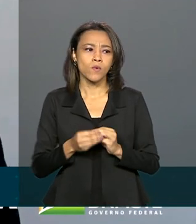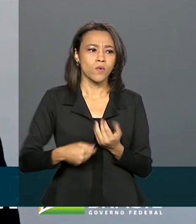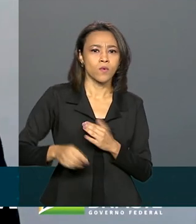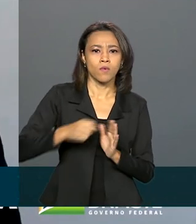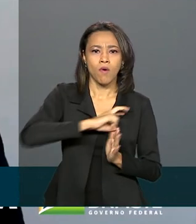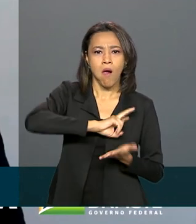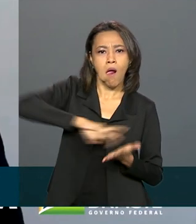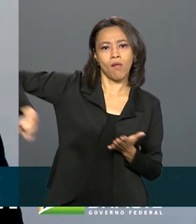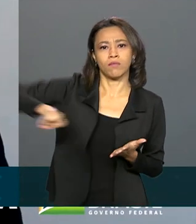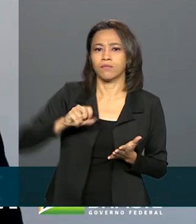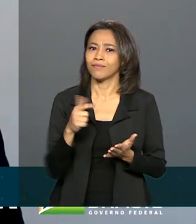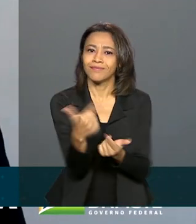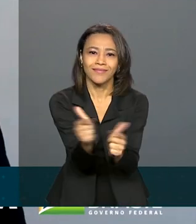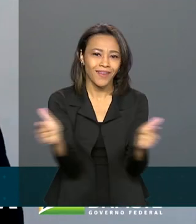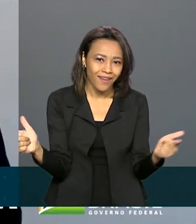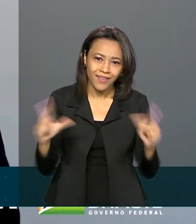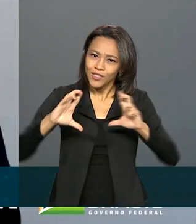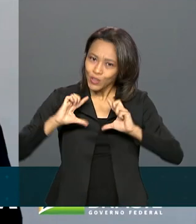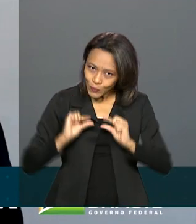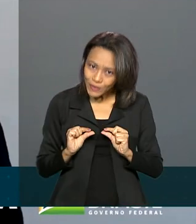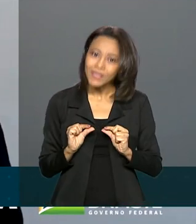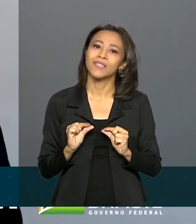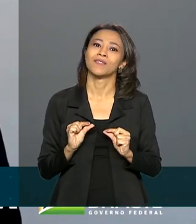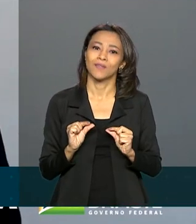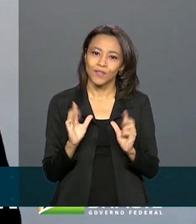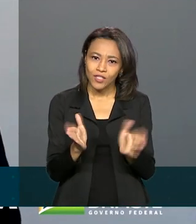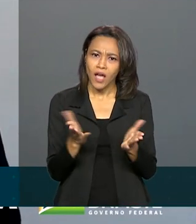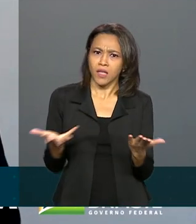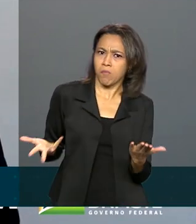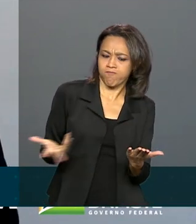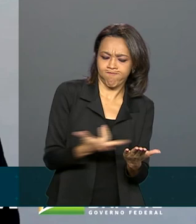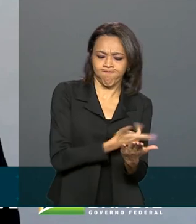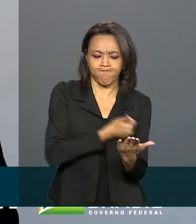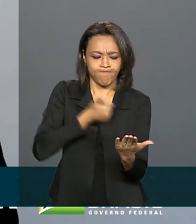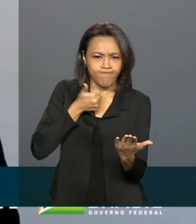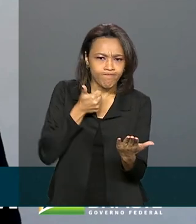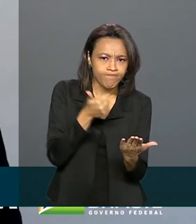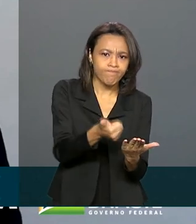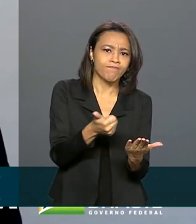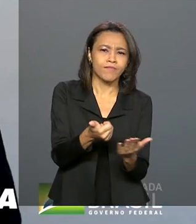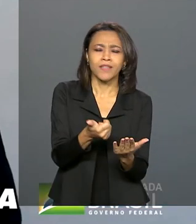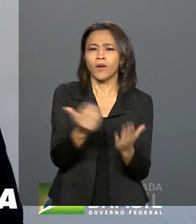estamos hoje muito mais eficientes do que estávamos há quatro meses.